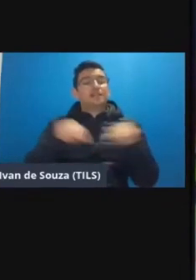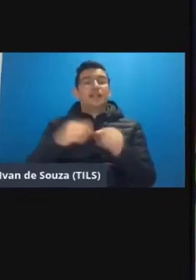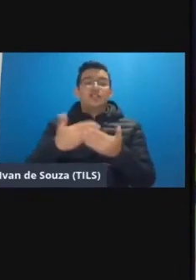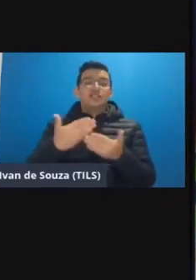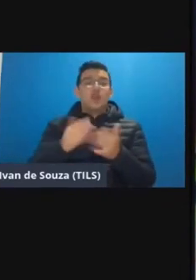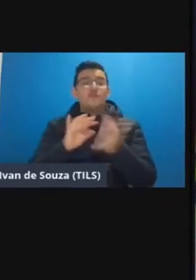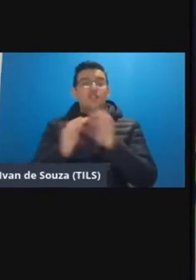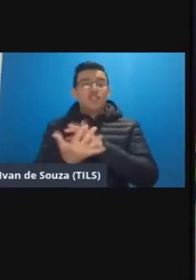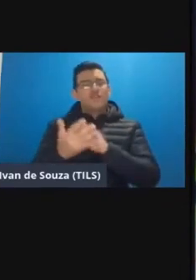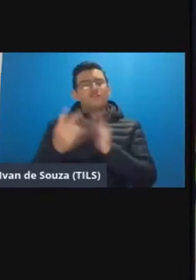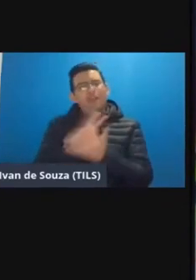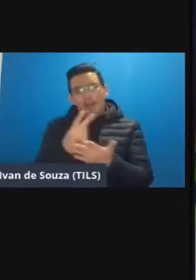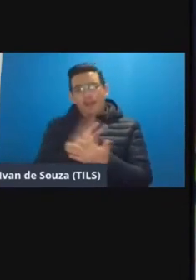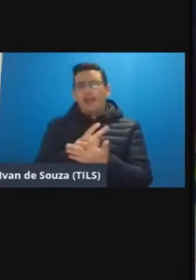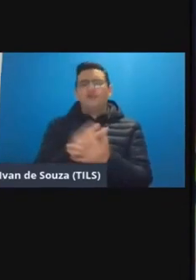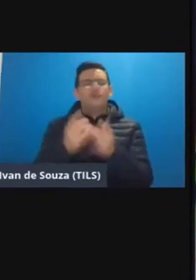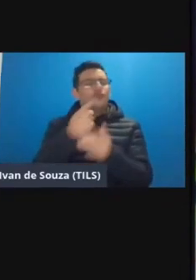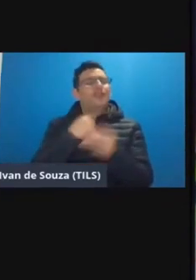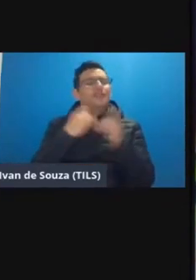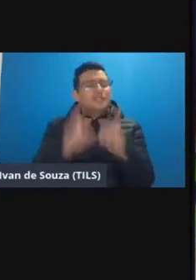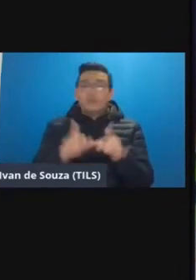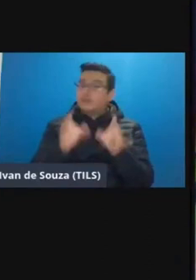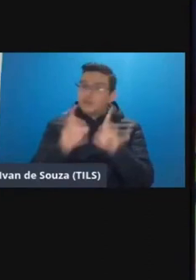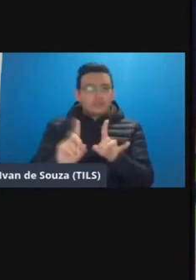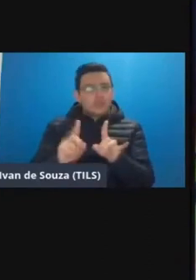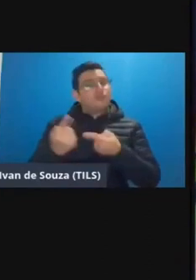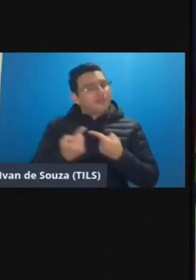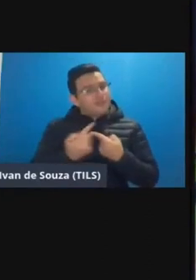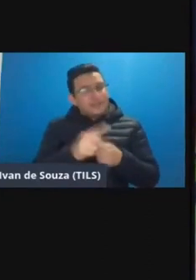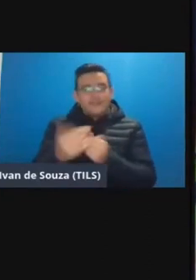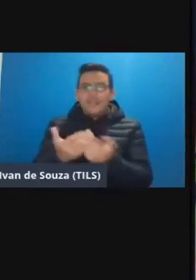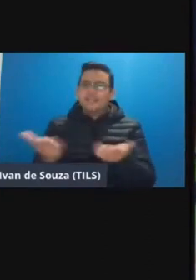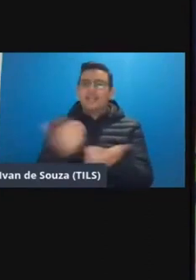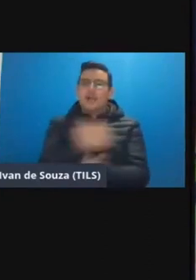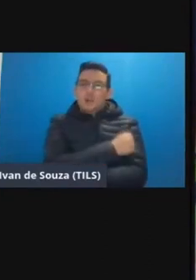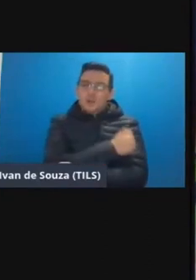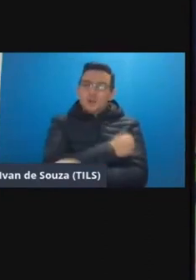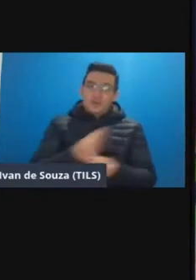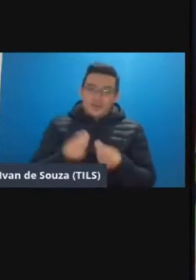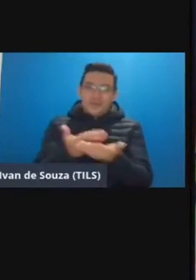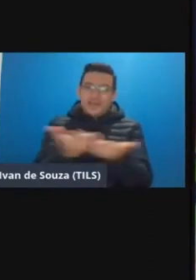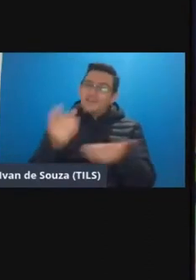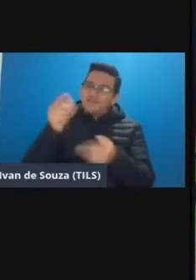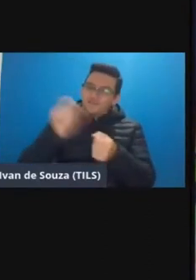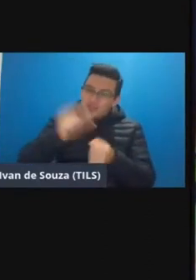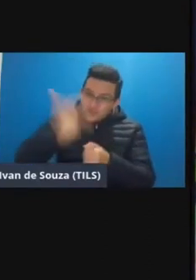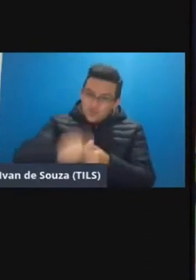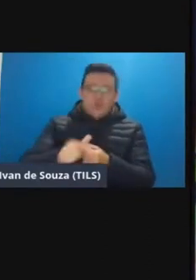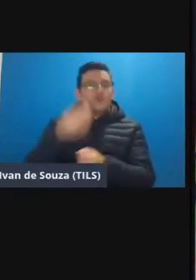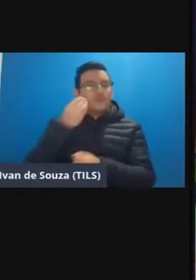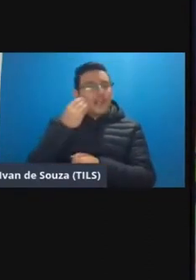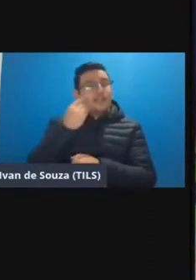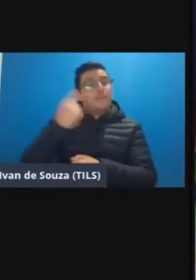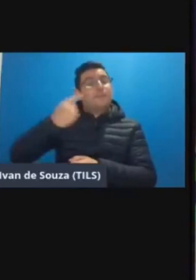errado vai dar vontade de desistir não existe não faz igual a Giovana fez desafio os alunos devolve isso para eles faz de novo vai testando né a